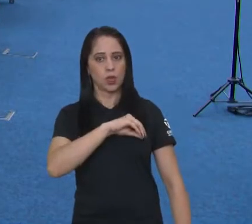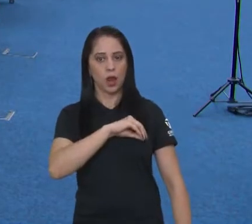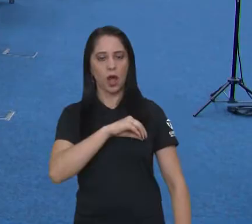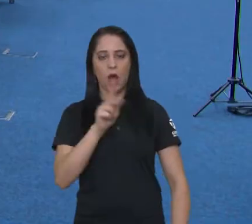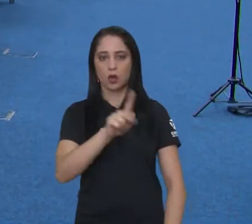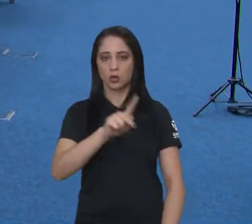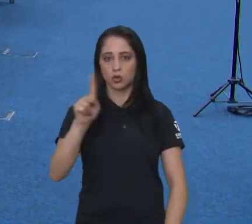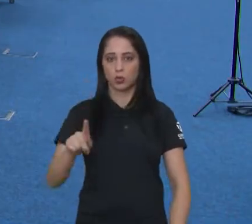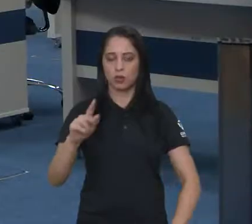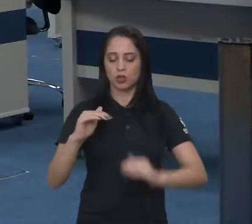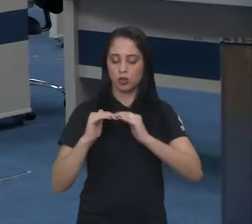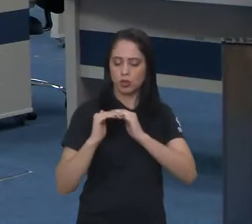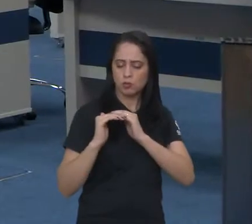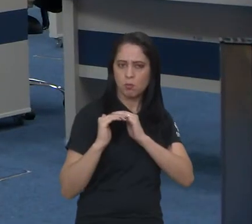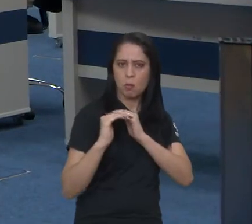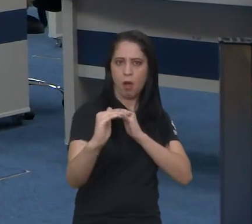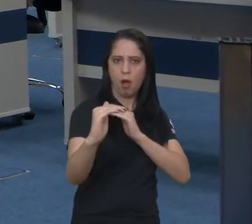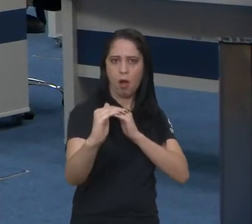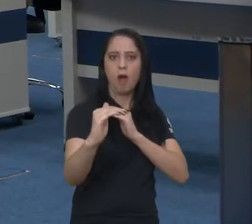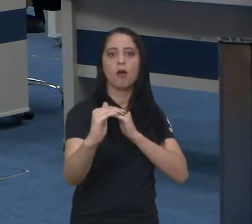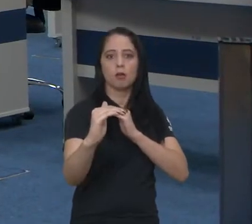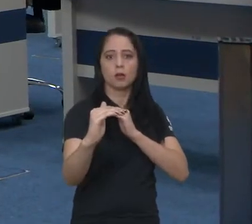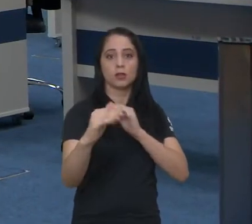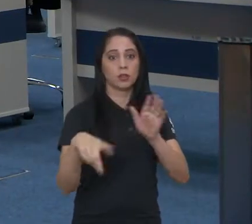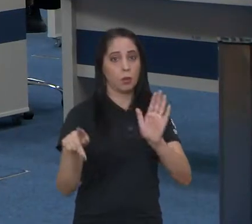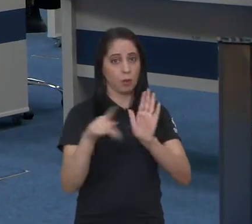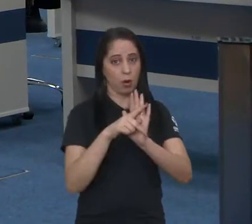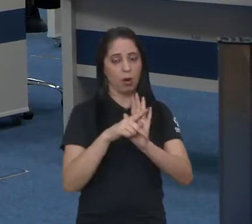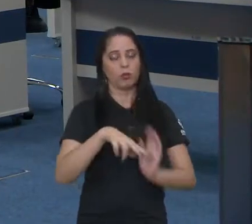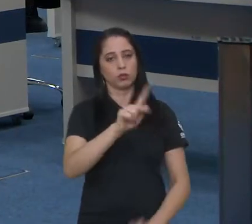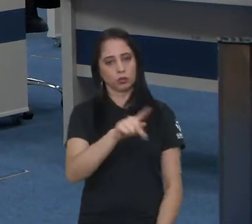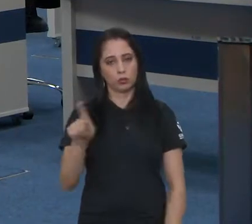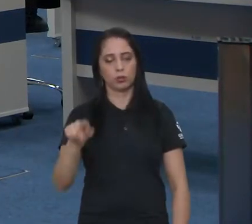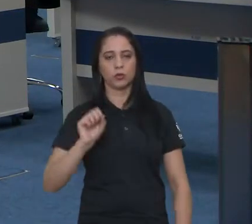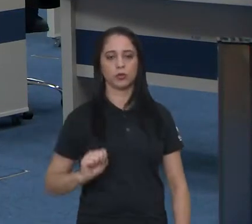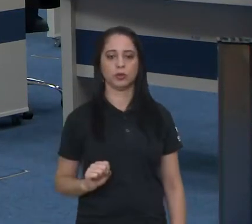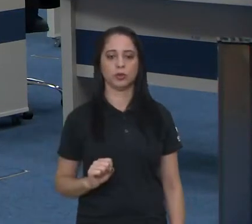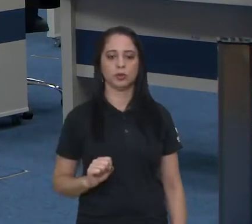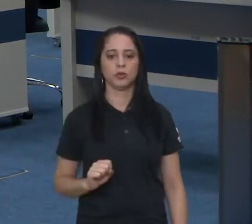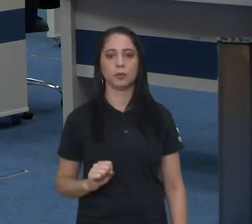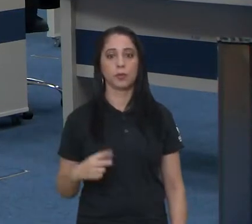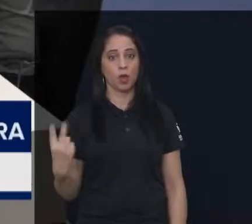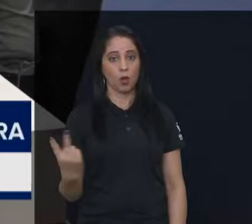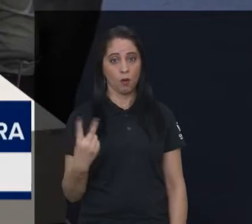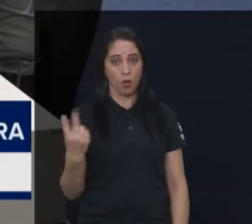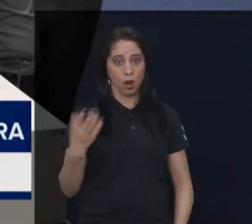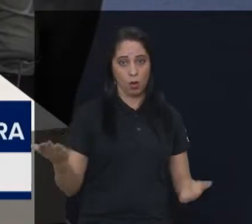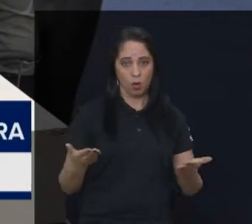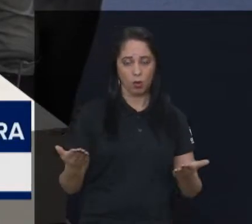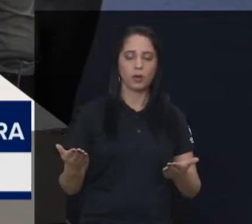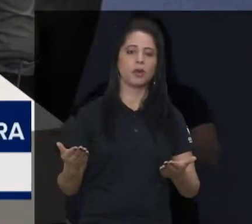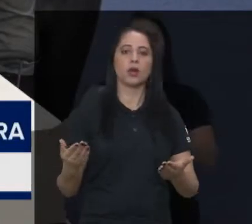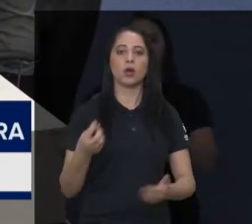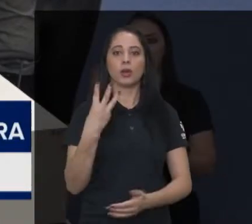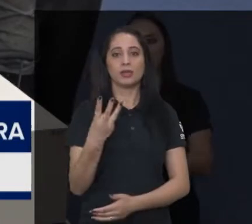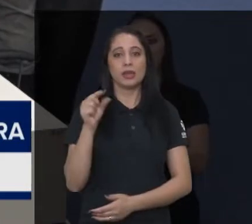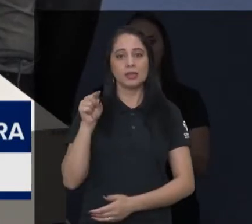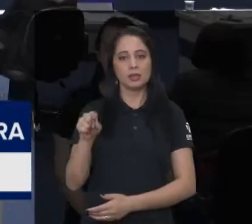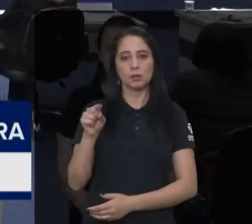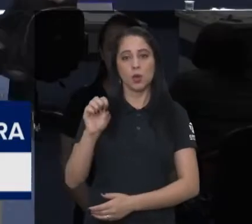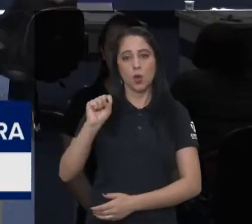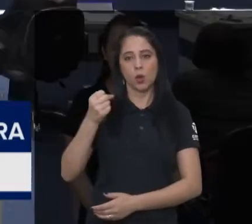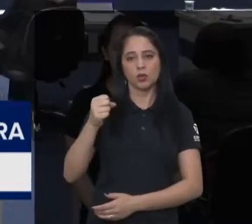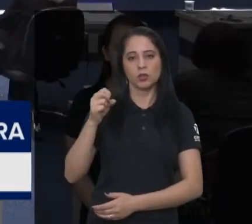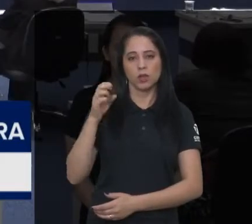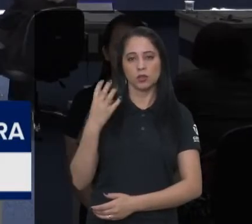salarial nacional e altera a tabela de vencimento dos professores da educação básica. O valor foi fixado